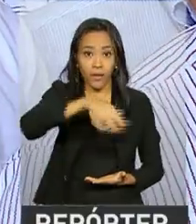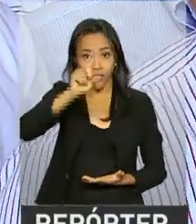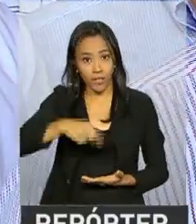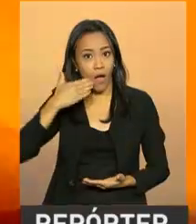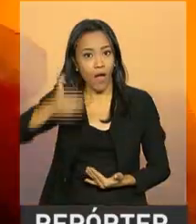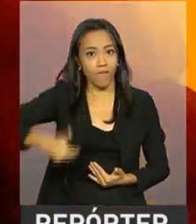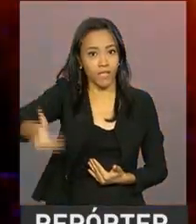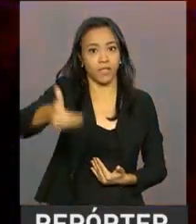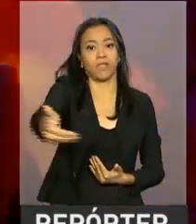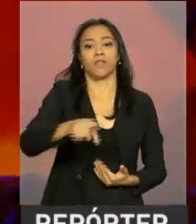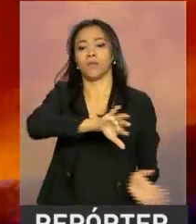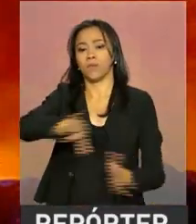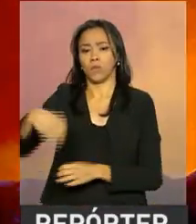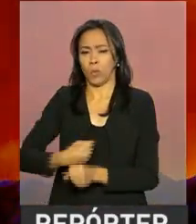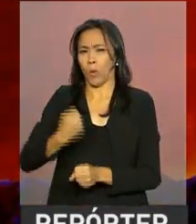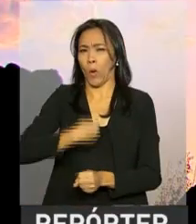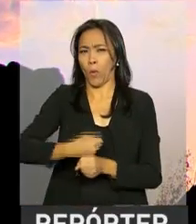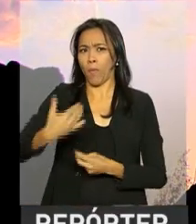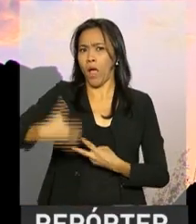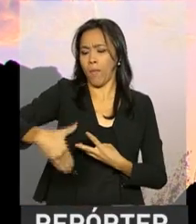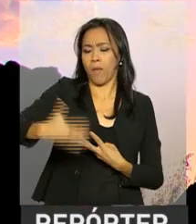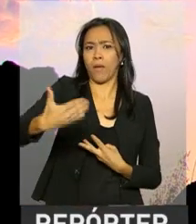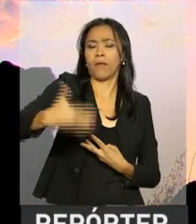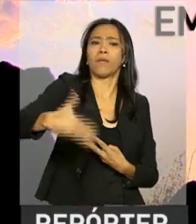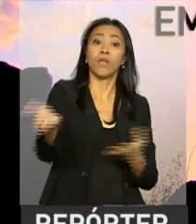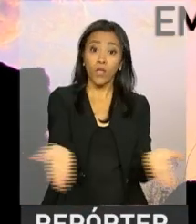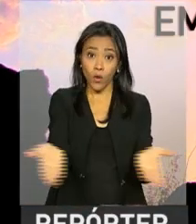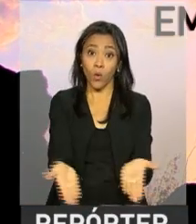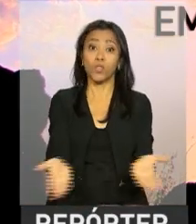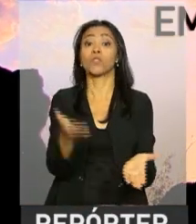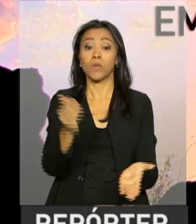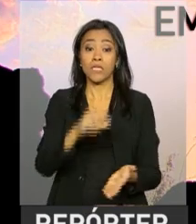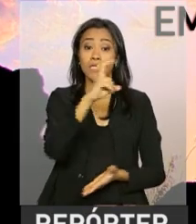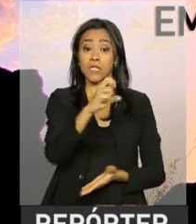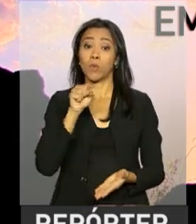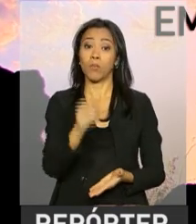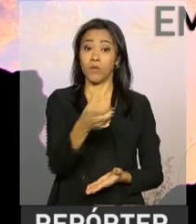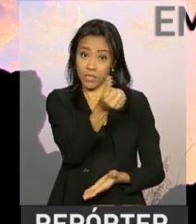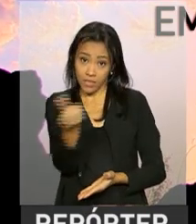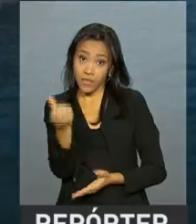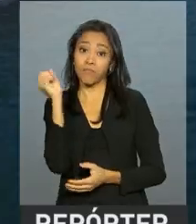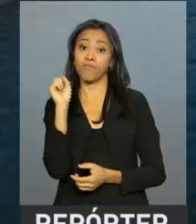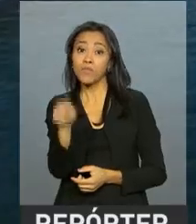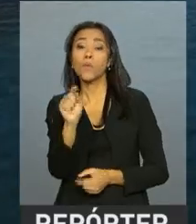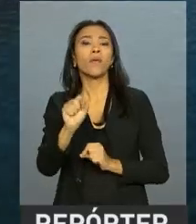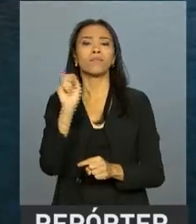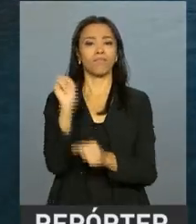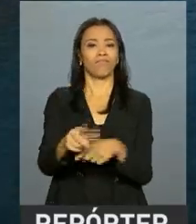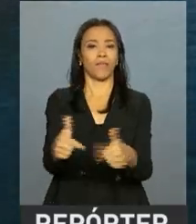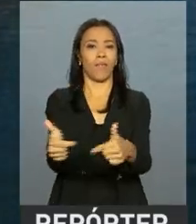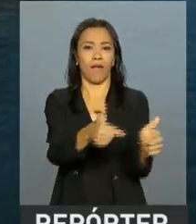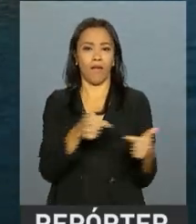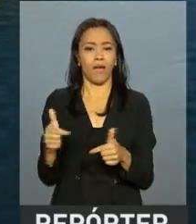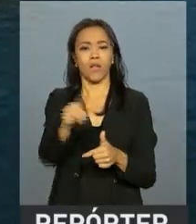avançadíssimo. O ritmo dos trabalhos segue e o empreendimento hoje gera 5.600 empregos diretos. A integração